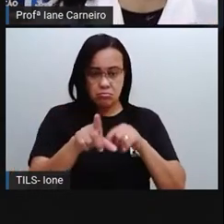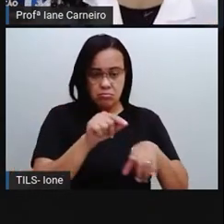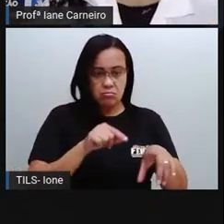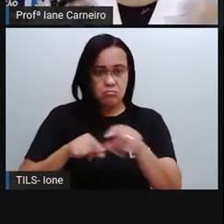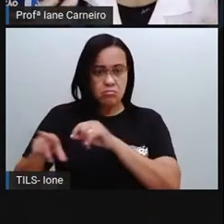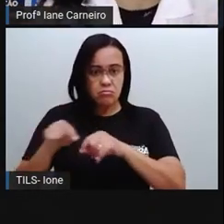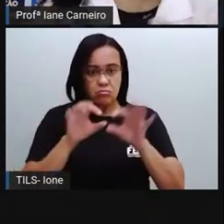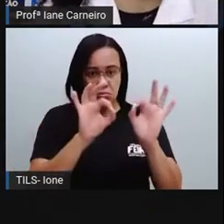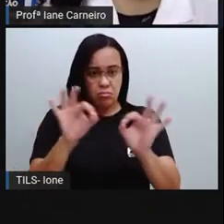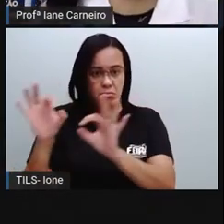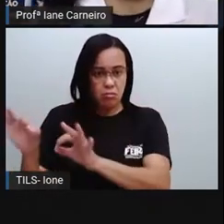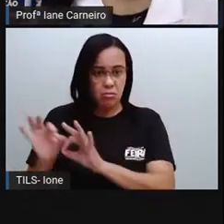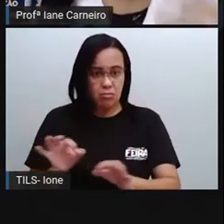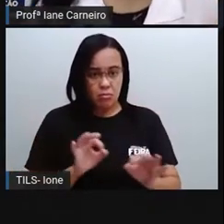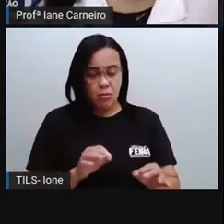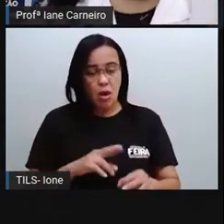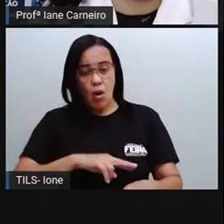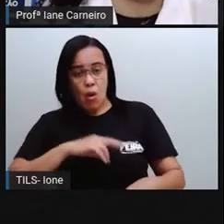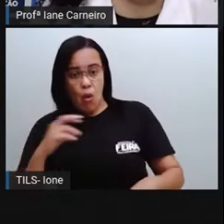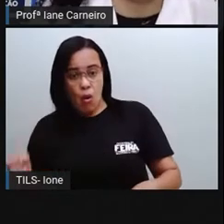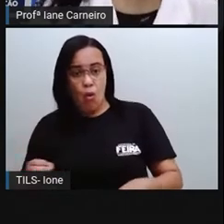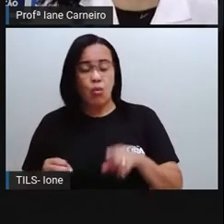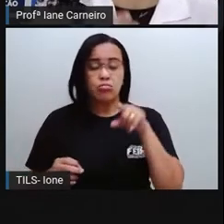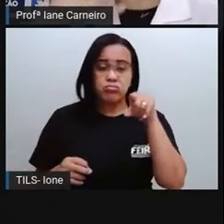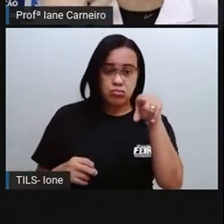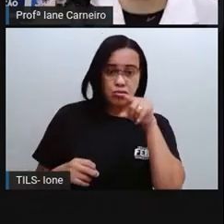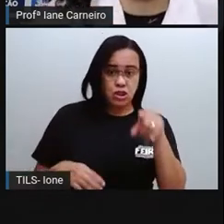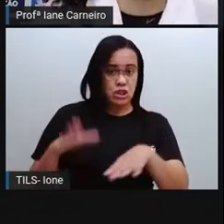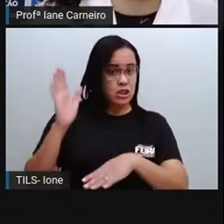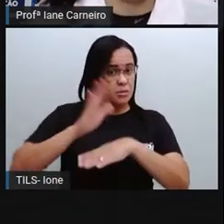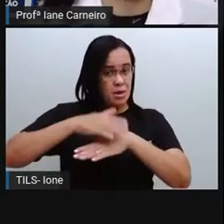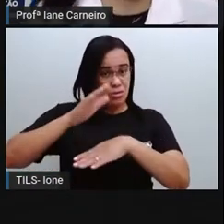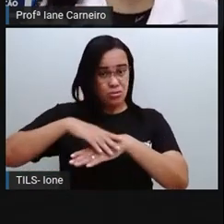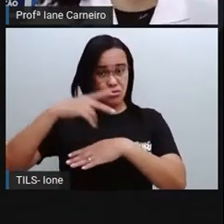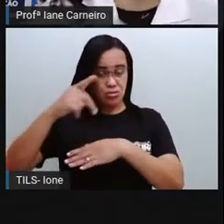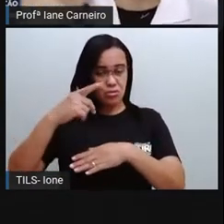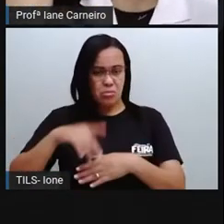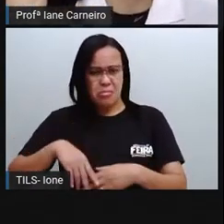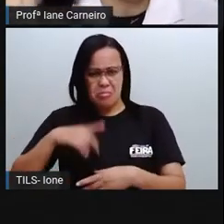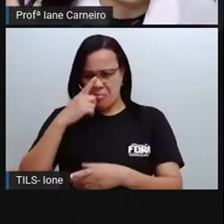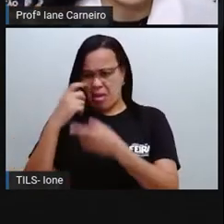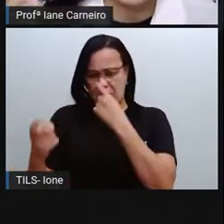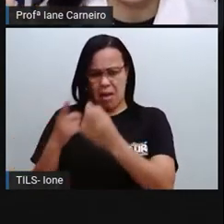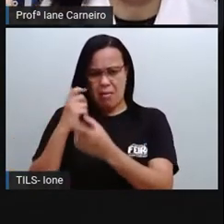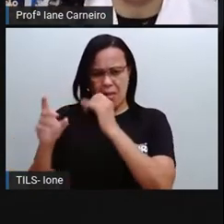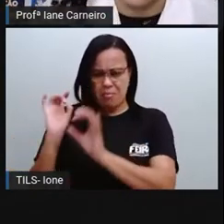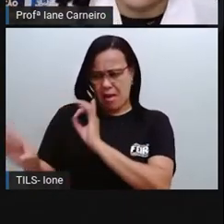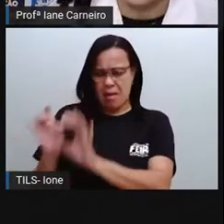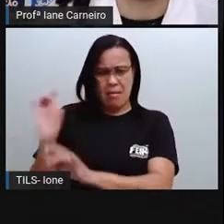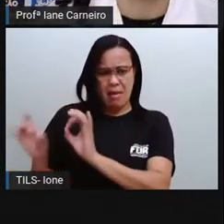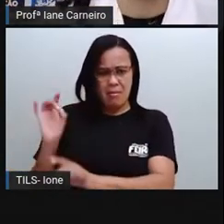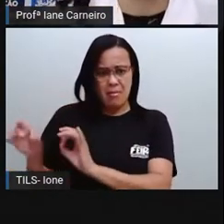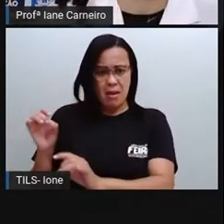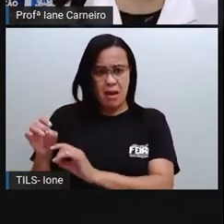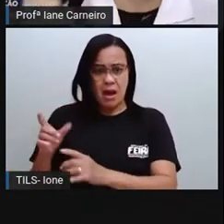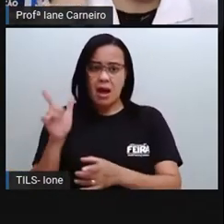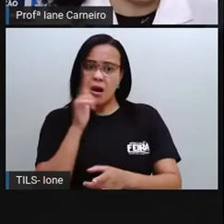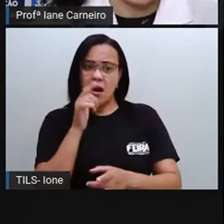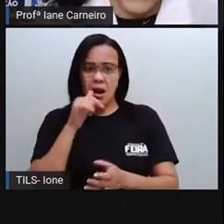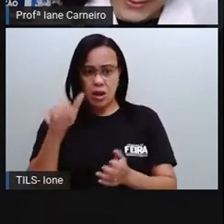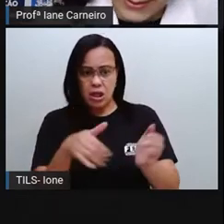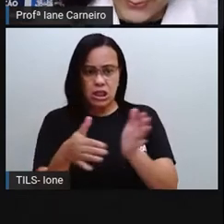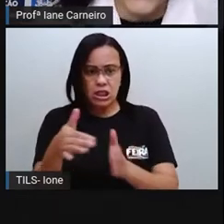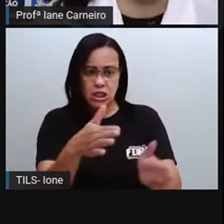chão, sem querer você deixar algum plástico cair no rio, no alagoa, no mar, o que será que acontece com esse plástico, né?